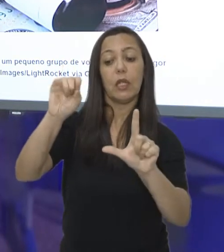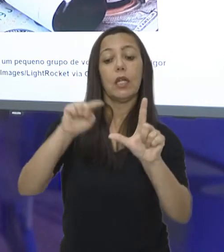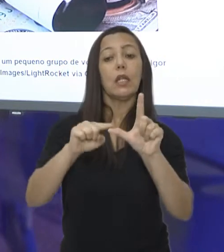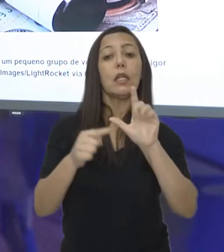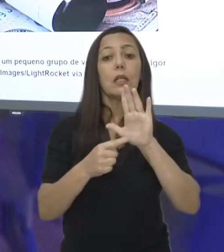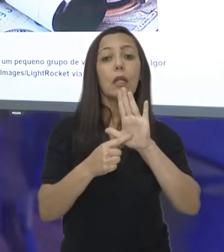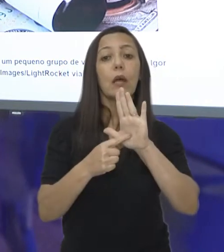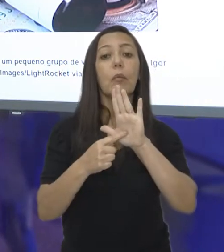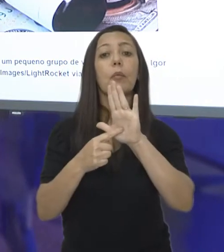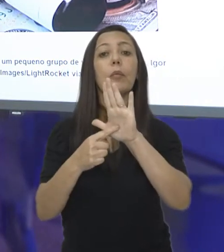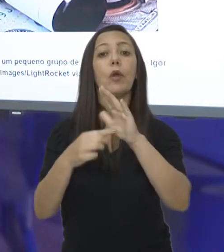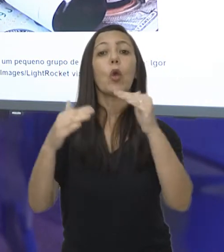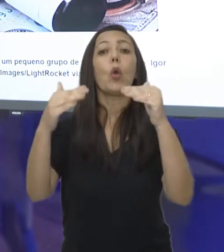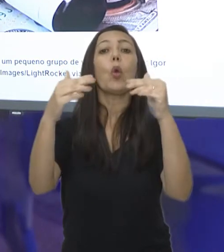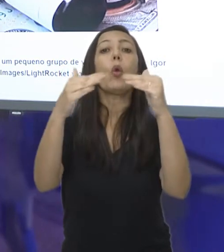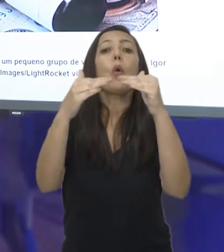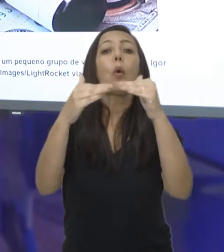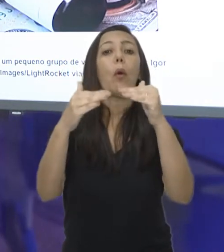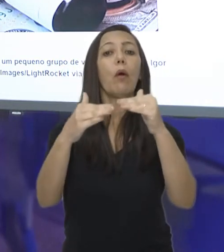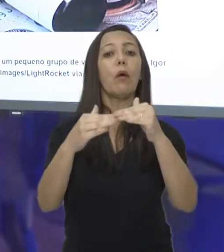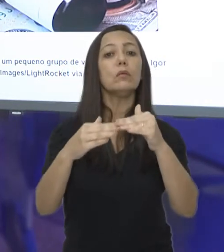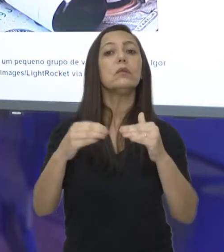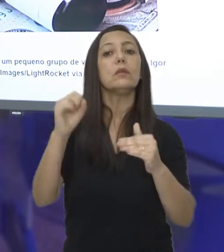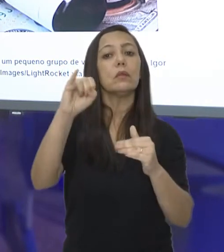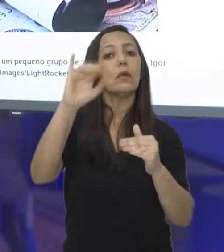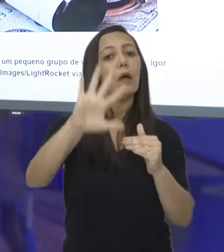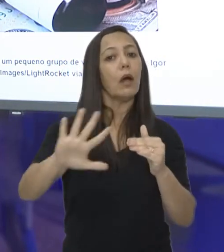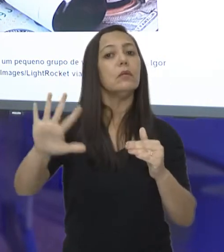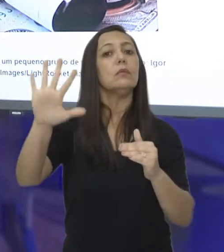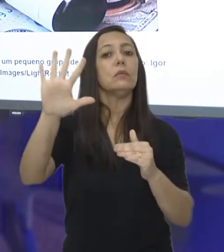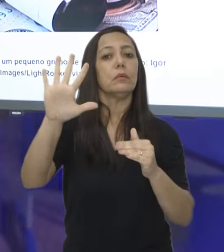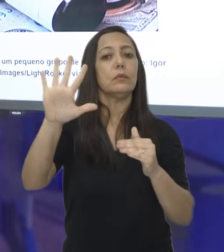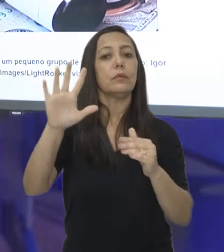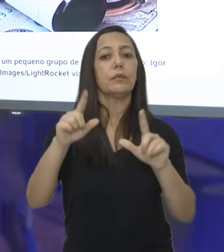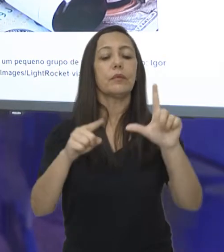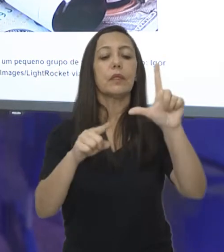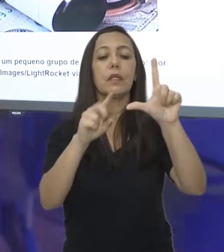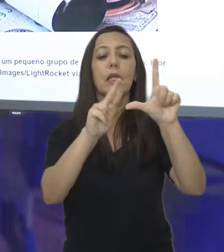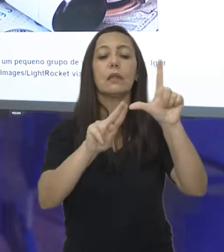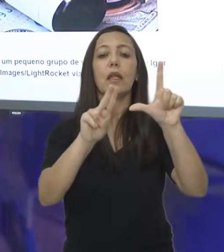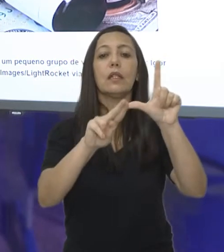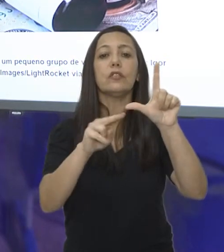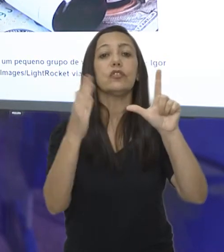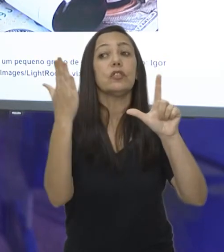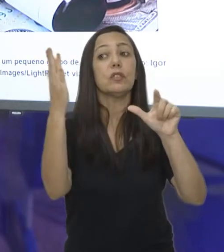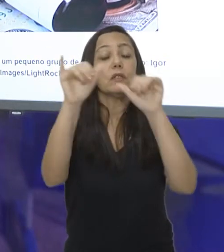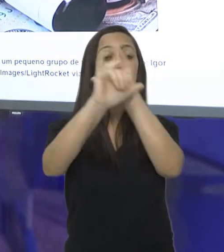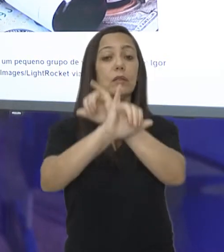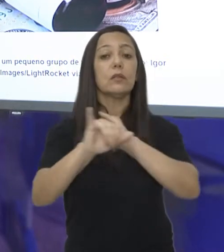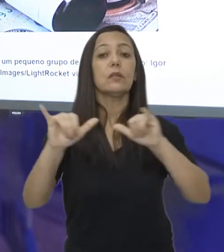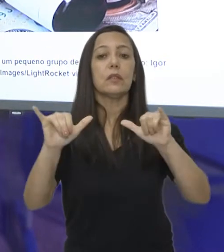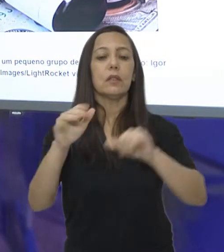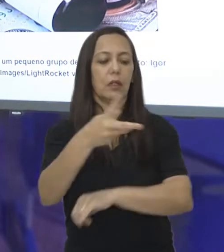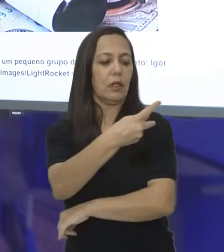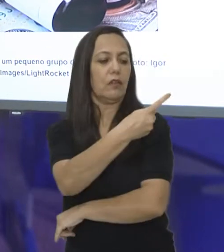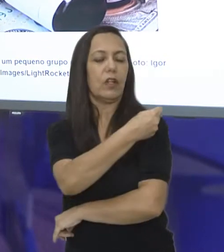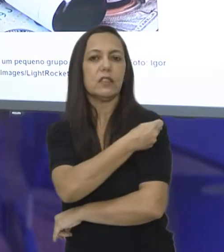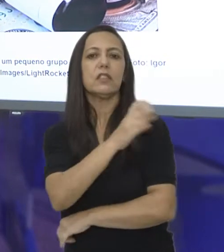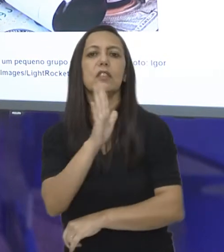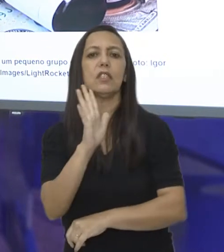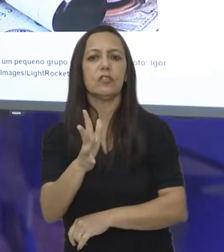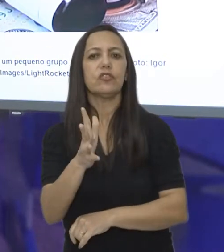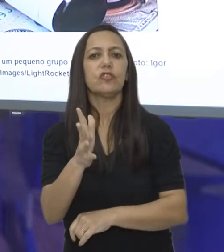àquilo que ela está propondo pela leitura visual. Na legenda dessa notícia diz o seguinte, a vacina já foi